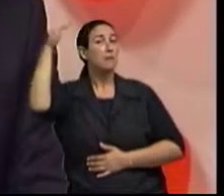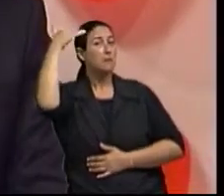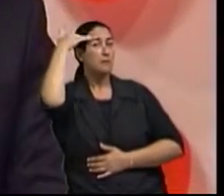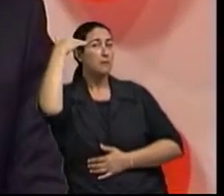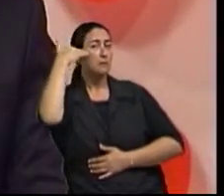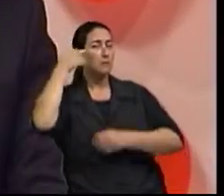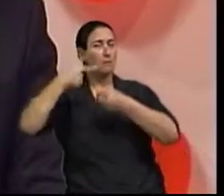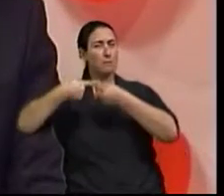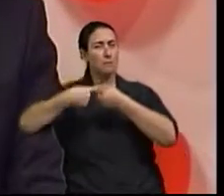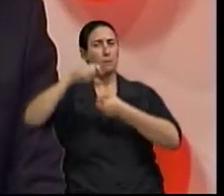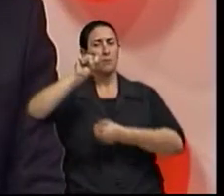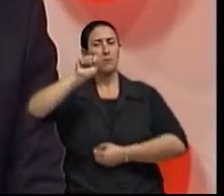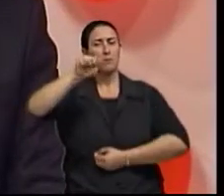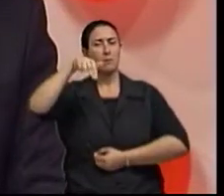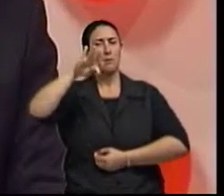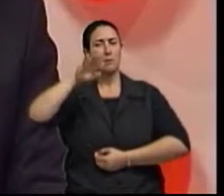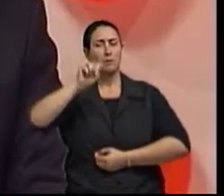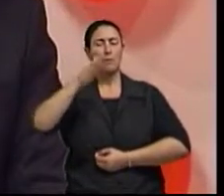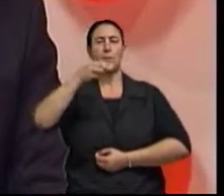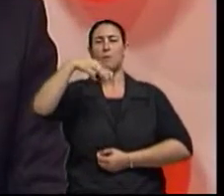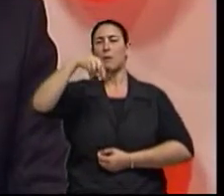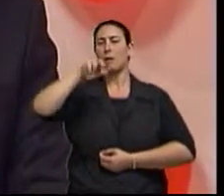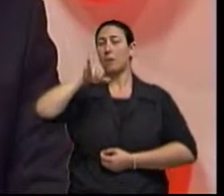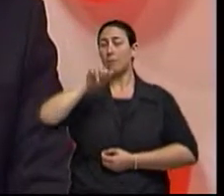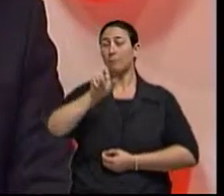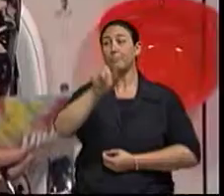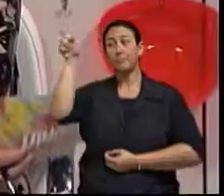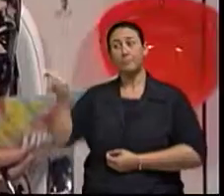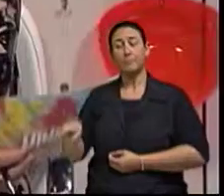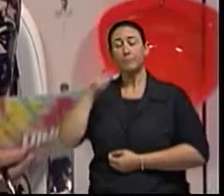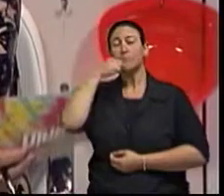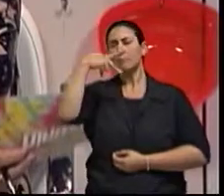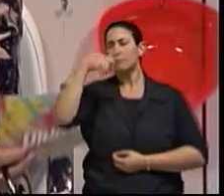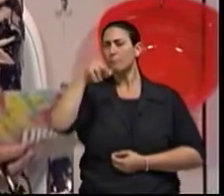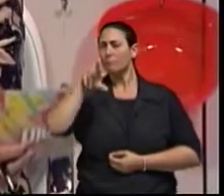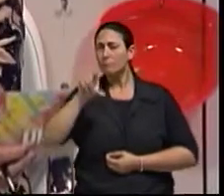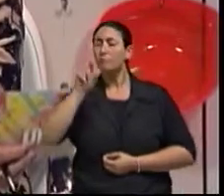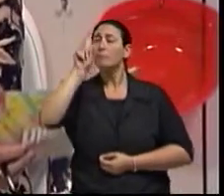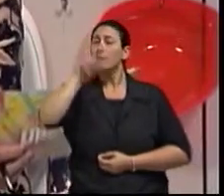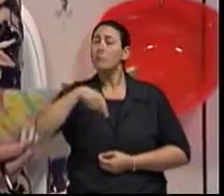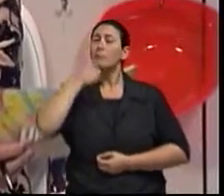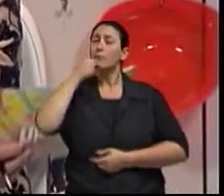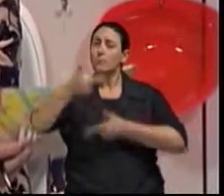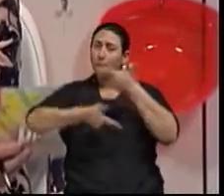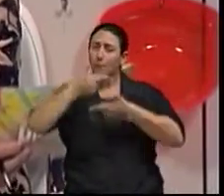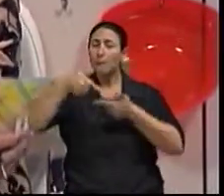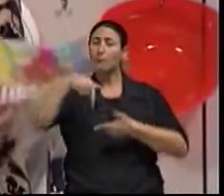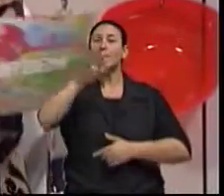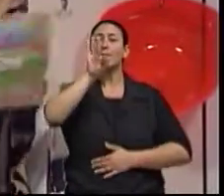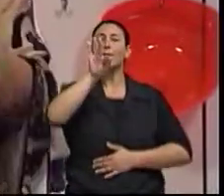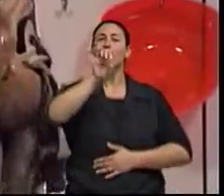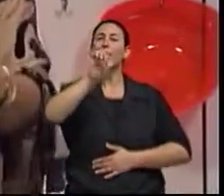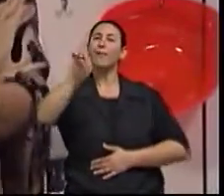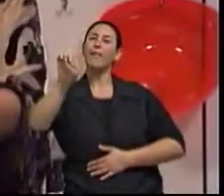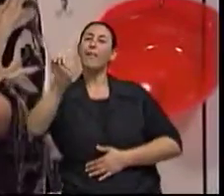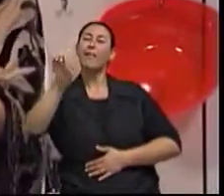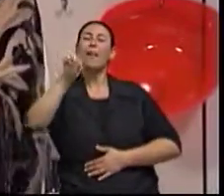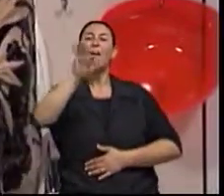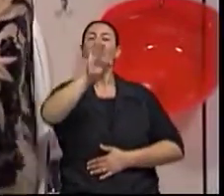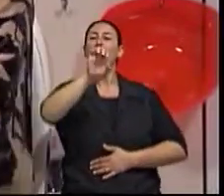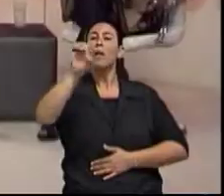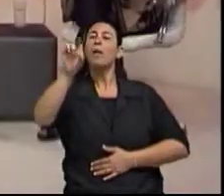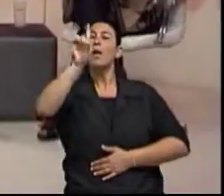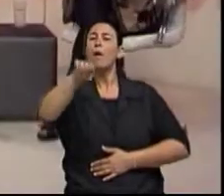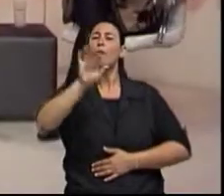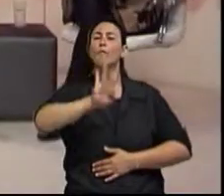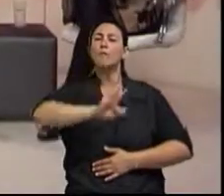Meneghetti, da Fundação de Economia e Estatística do Rio Grande do Sul, a nossa FEE, que todo mundo conhece,